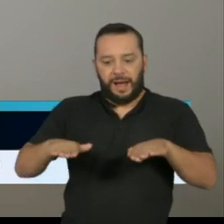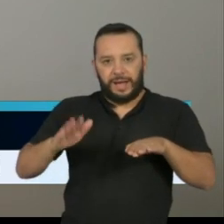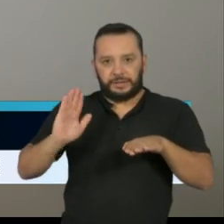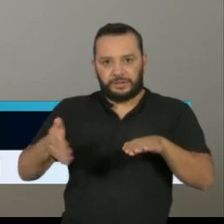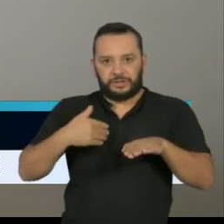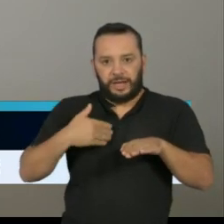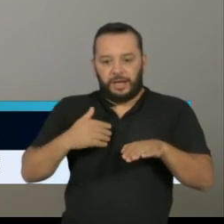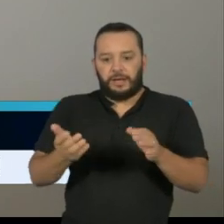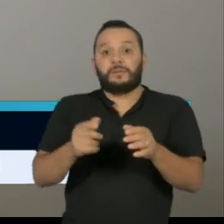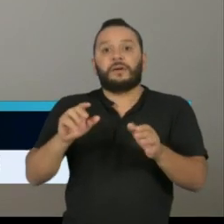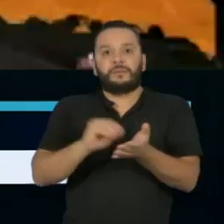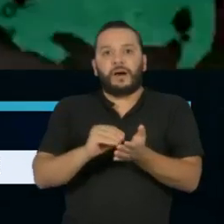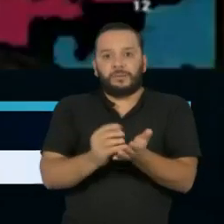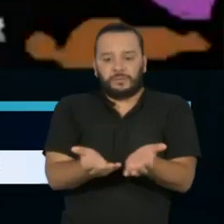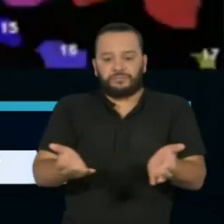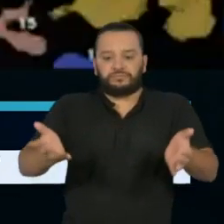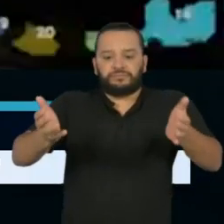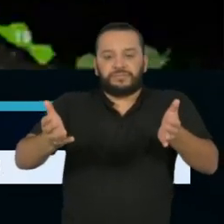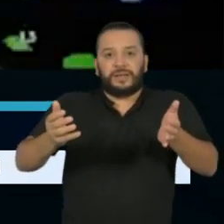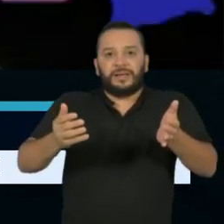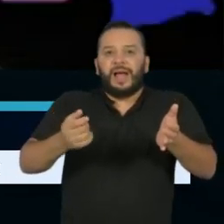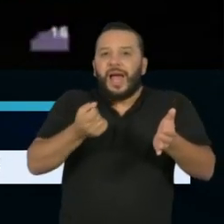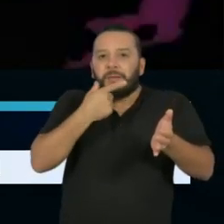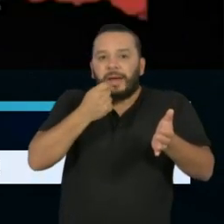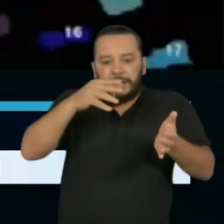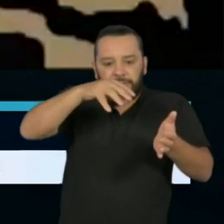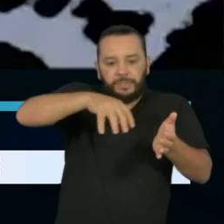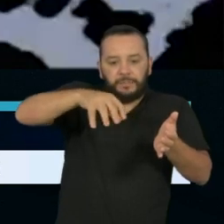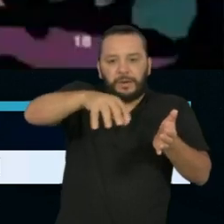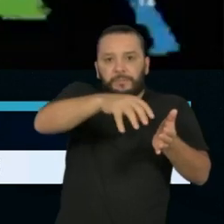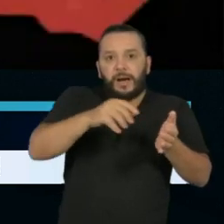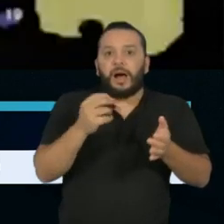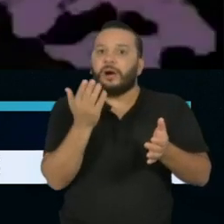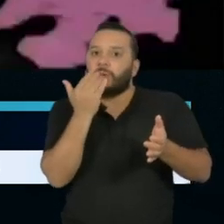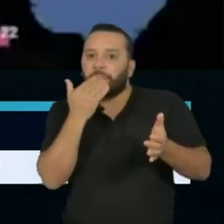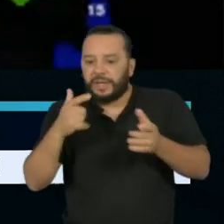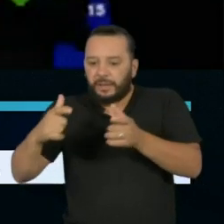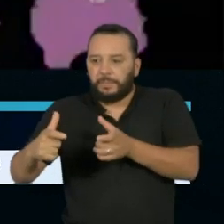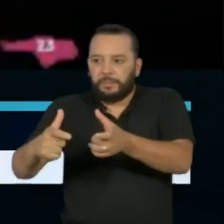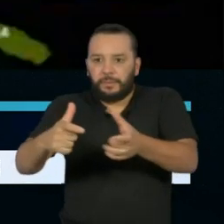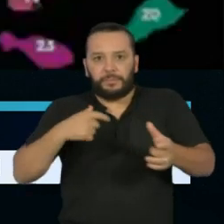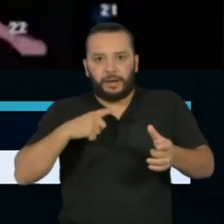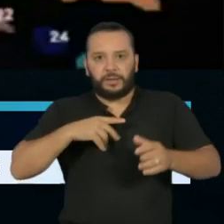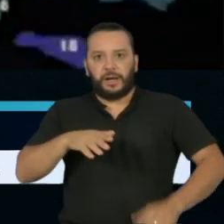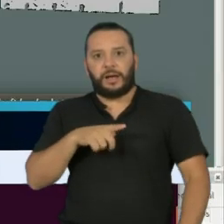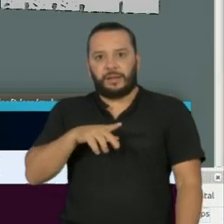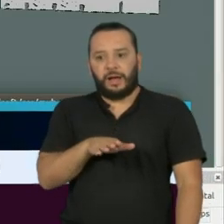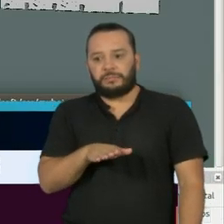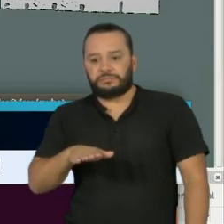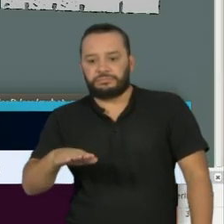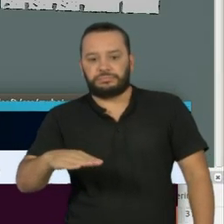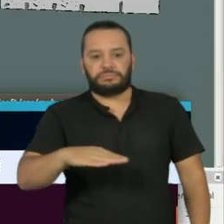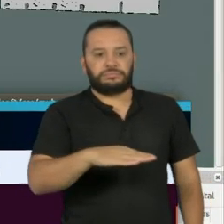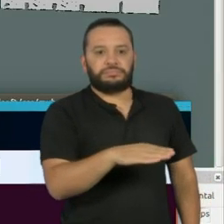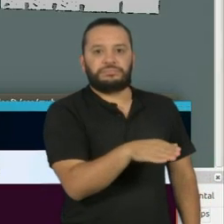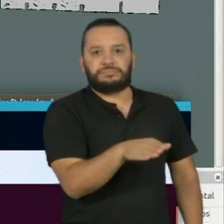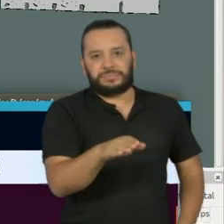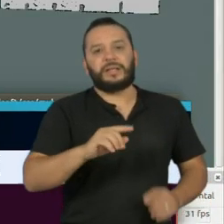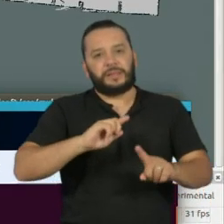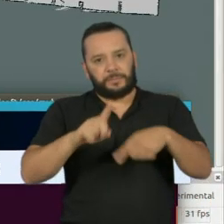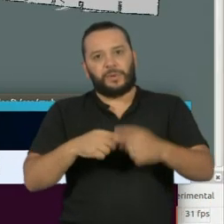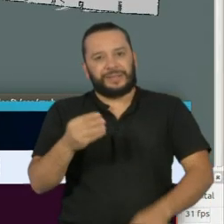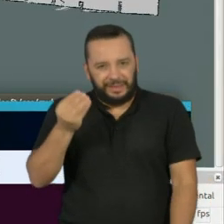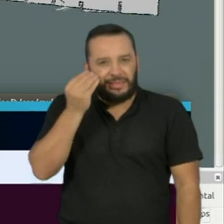dos medicamentos ou das refeições. Então, agora, a gente precisa de um tempo para conseguir adaptar tudo isso para o hardware do robô e conseguir fazer esses testes